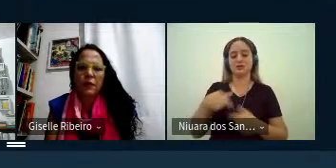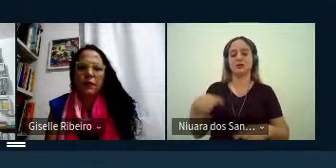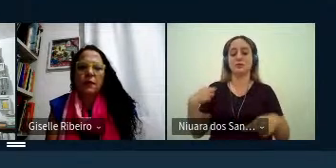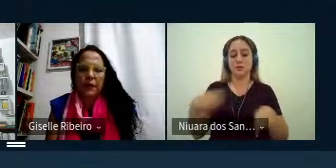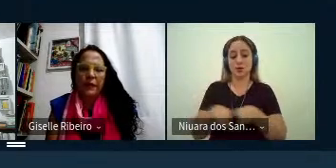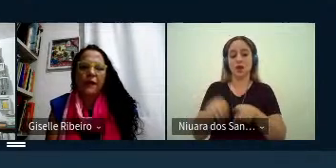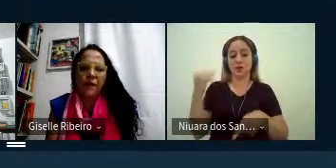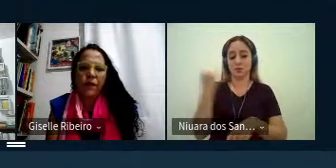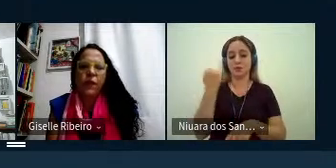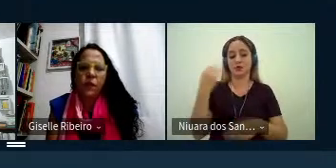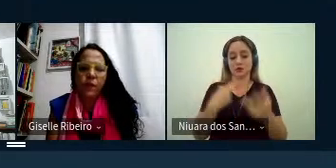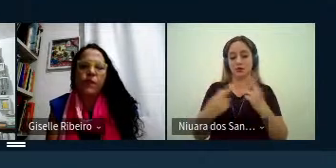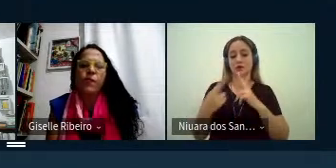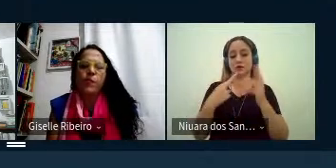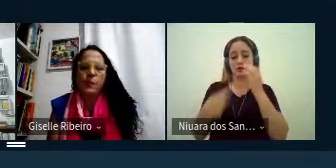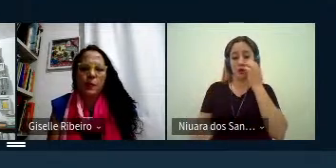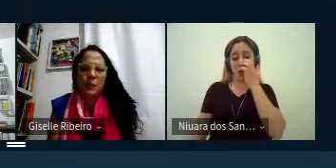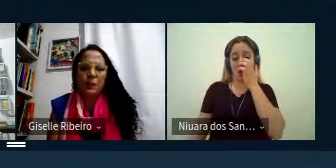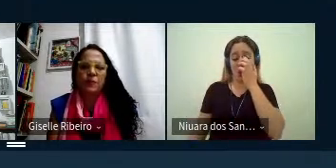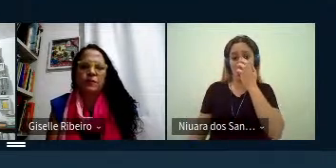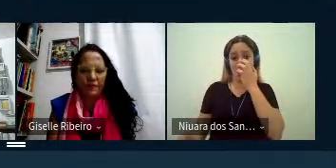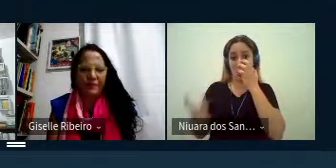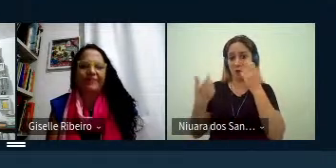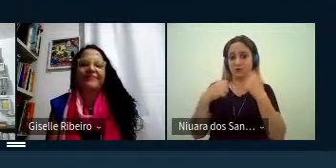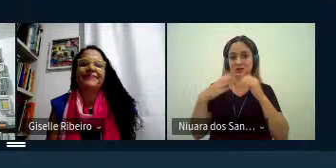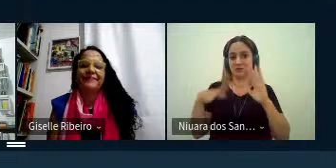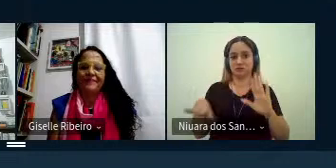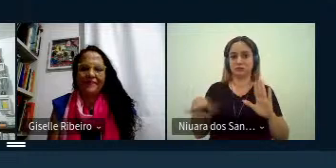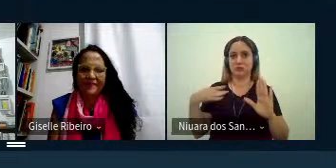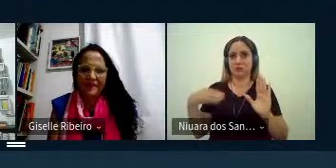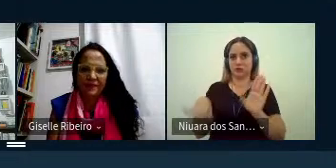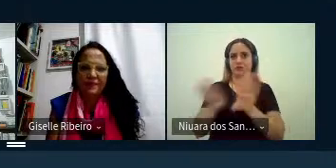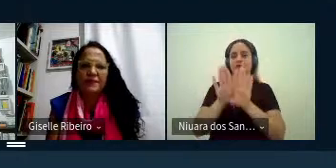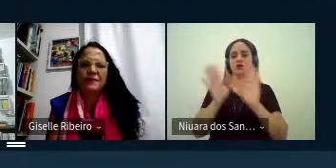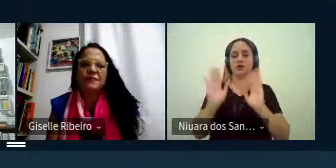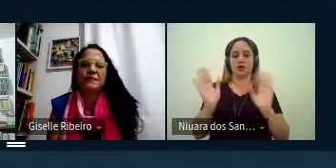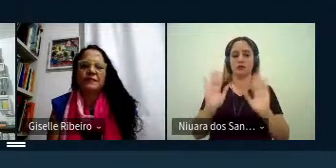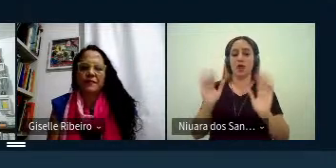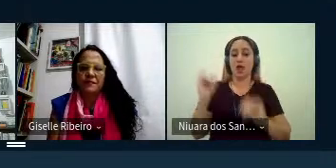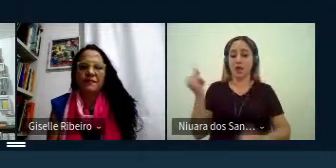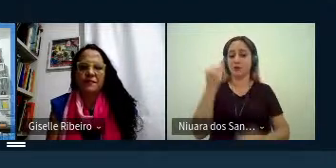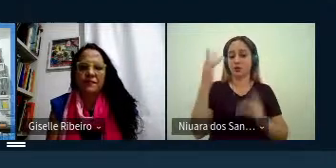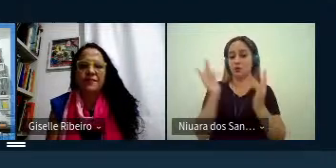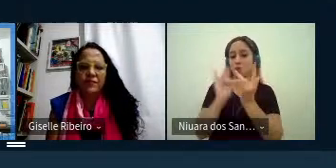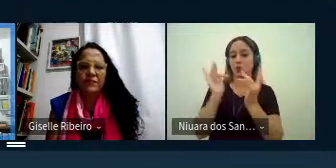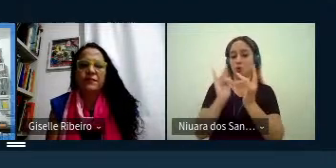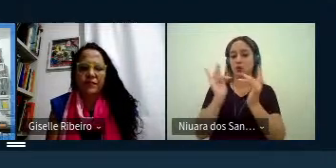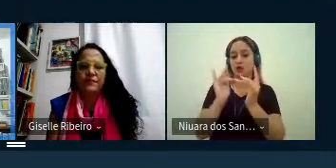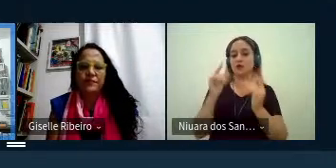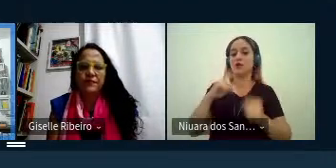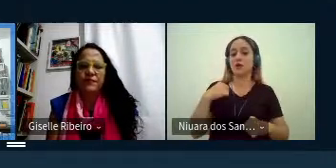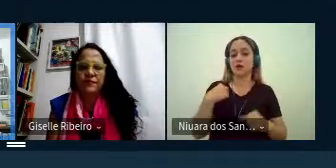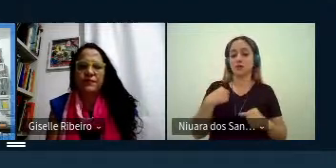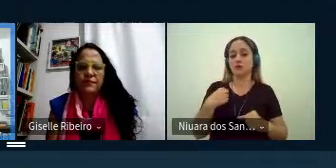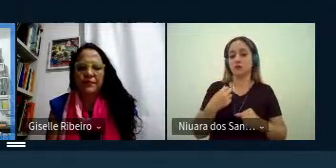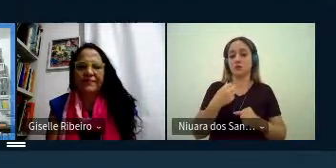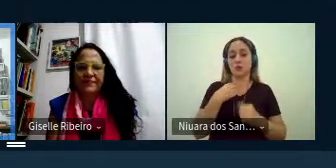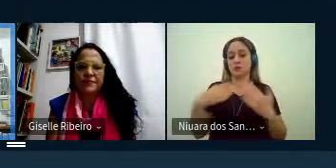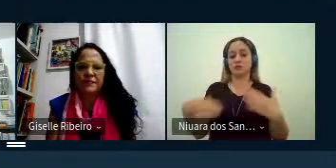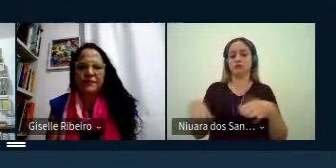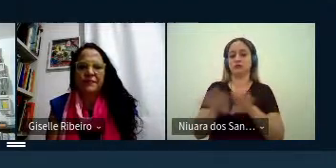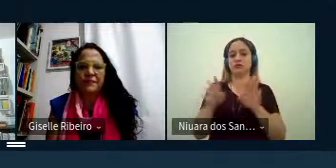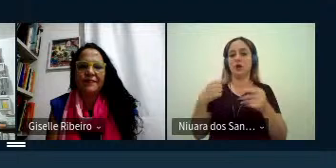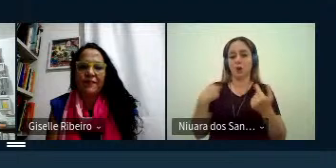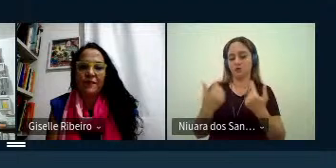importante essas relações acho que também nós não precisamos nos fechar é muito importante esse nosso contato mas às vezes nós não podemos nos fechar é um